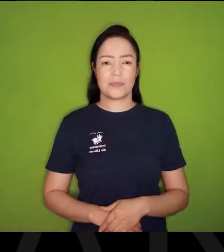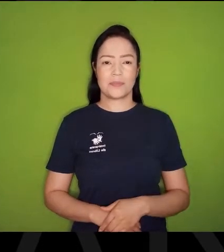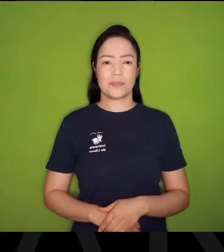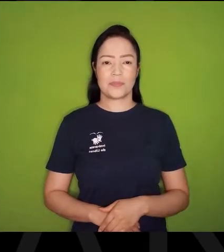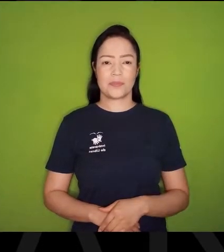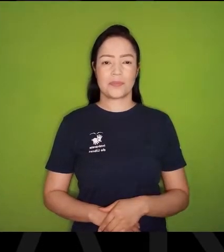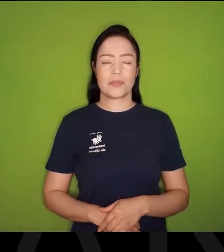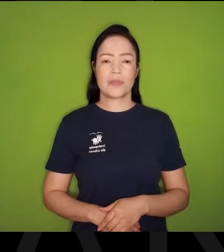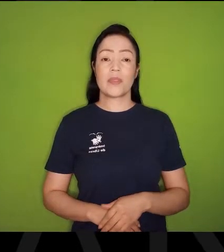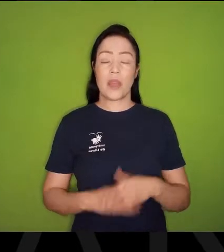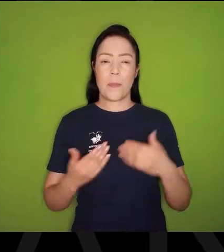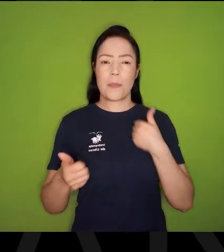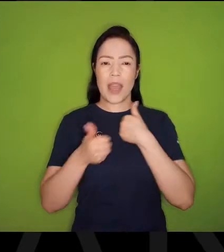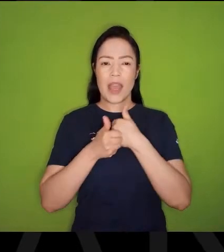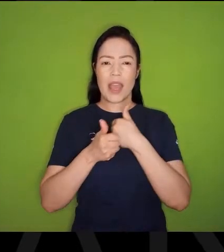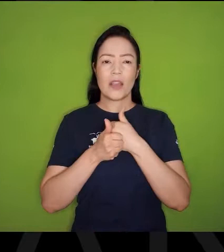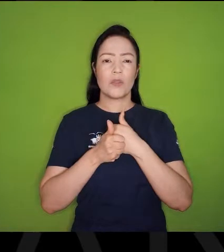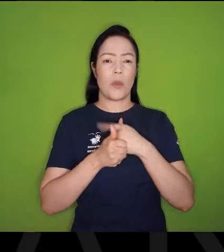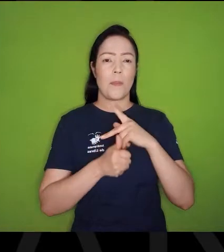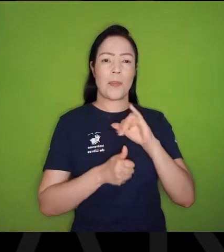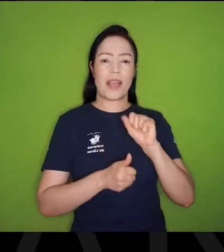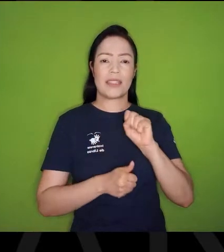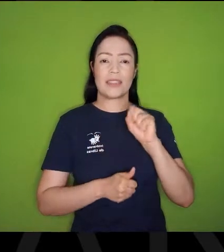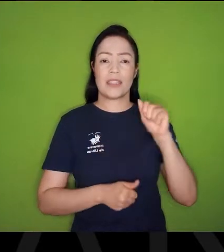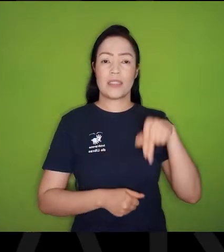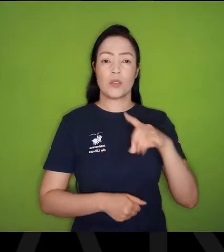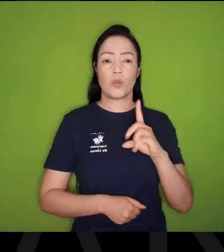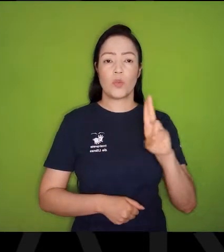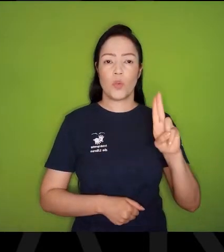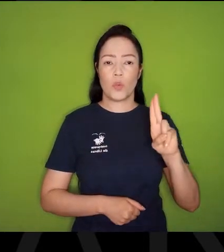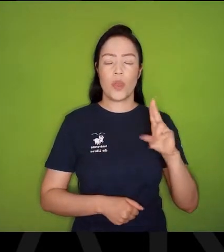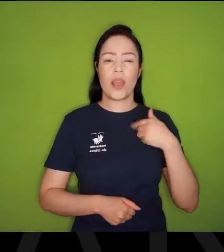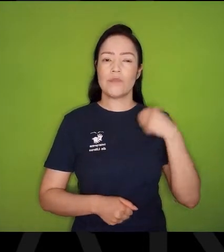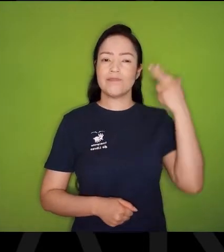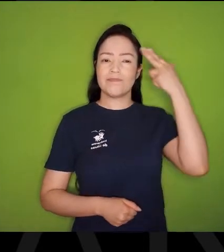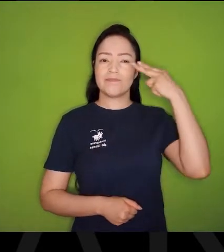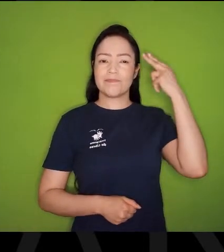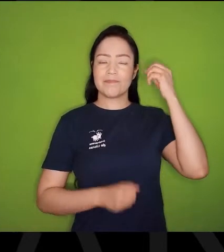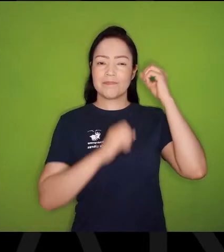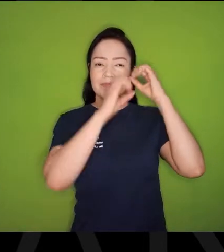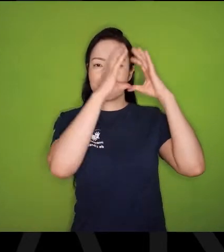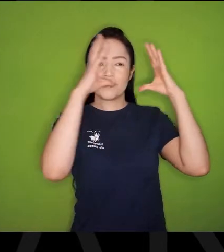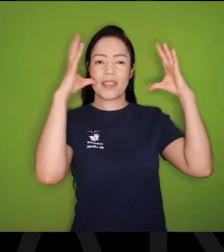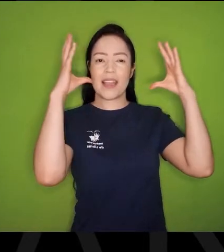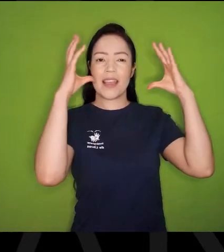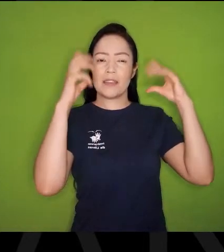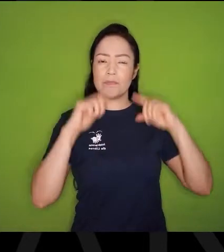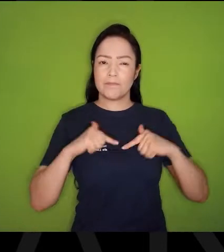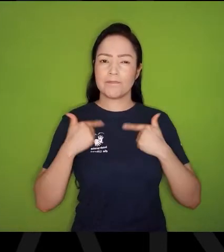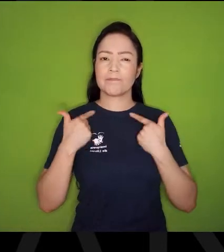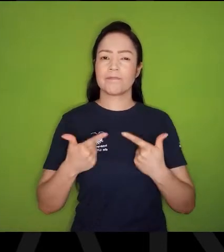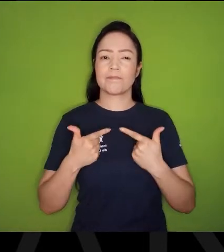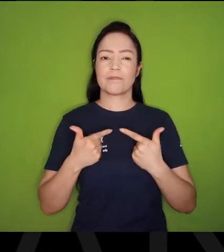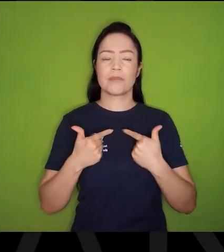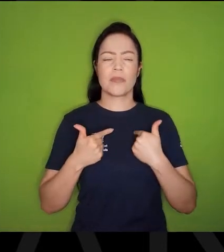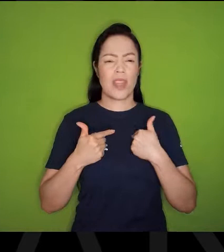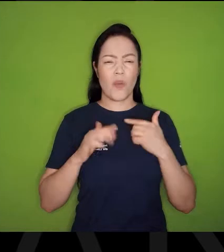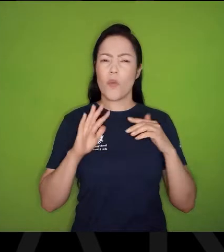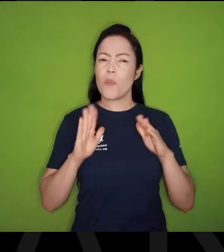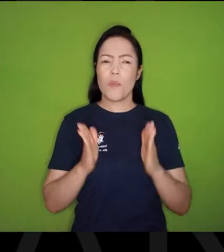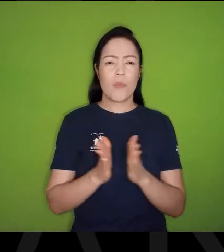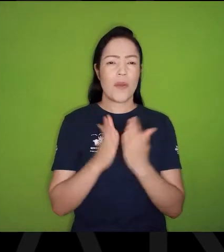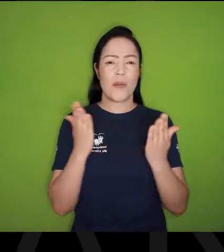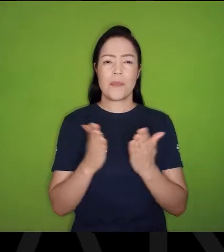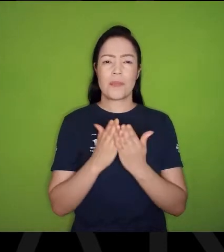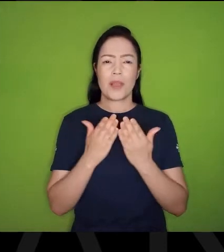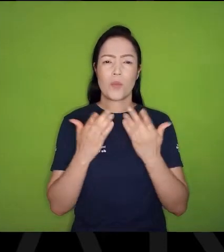No largo do Pai Sandu sonhei, Foi luta reída, Fiquei pobre e